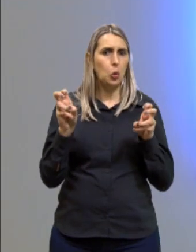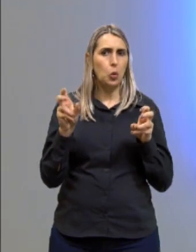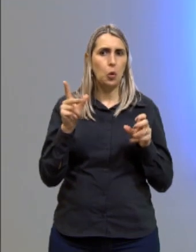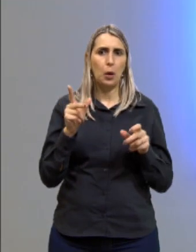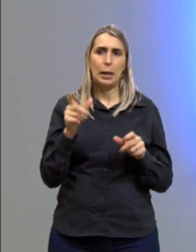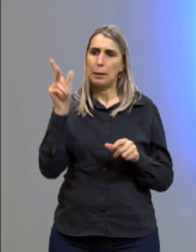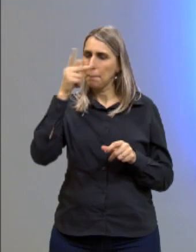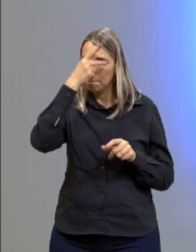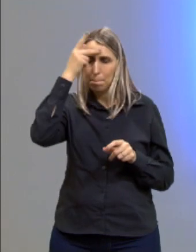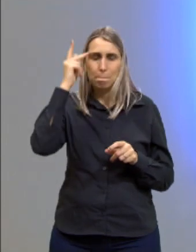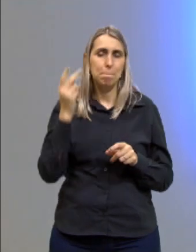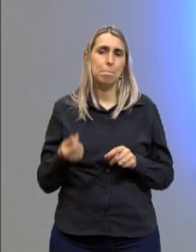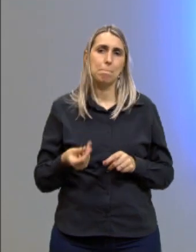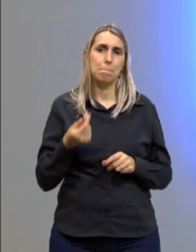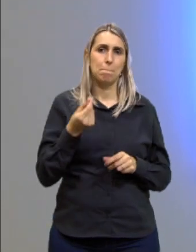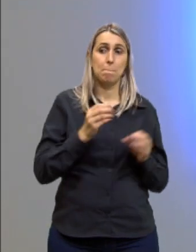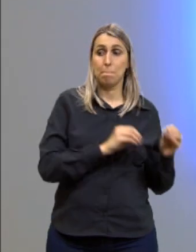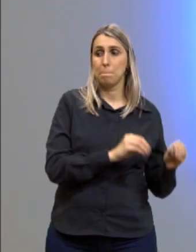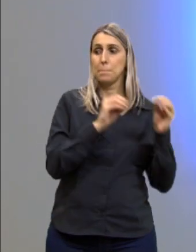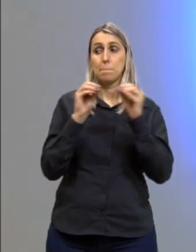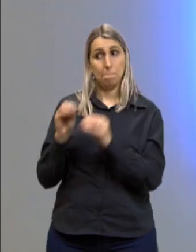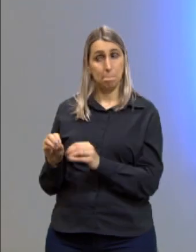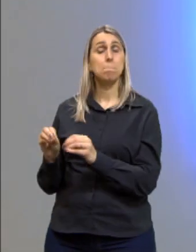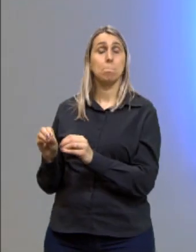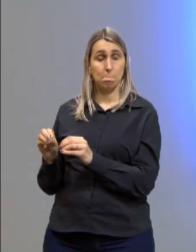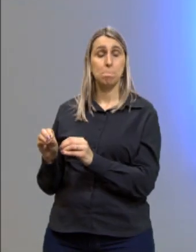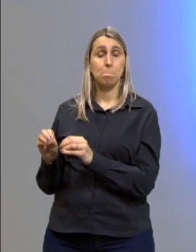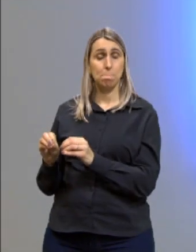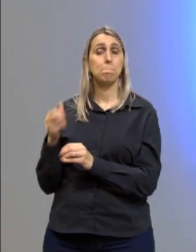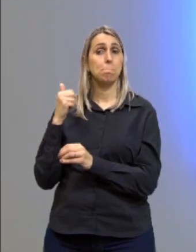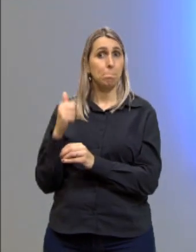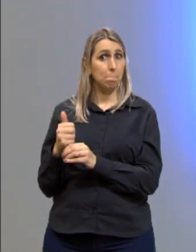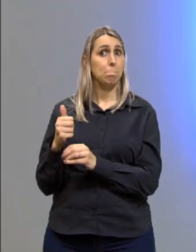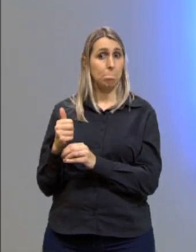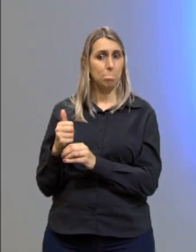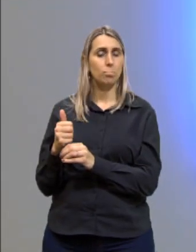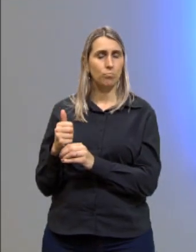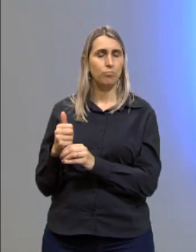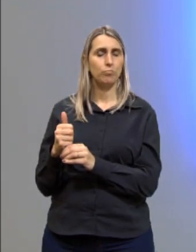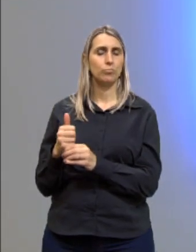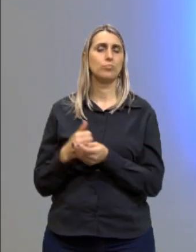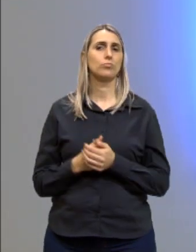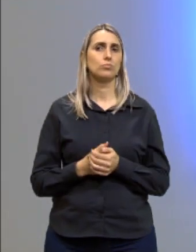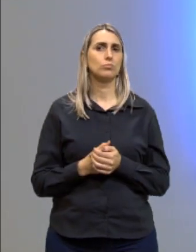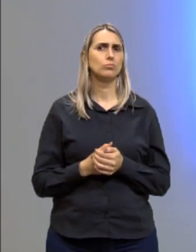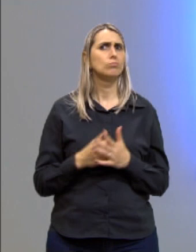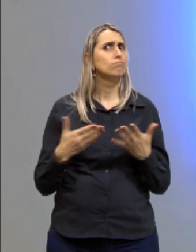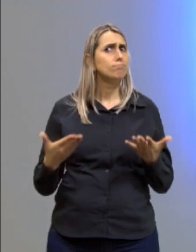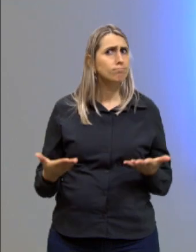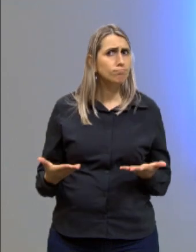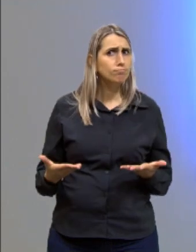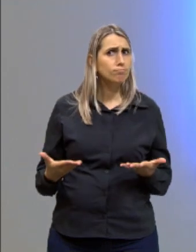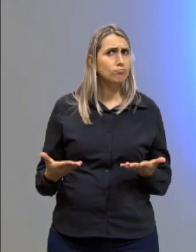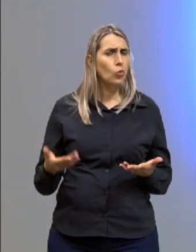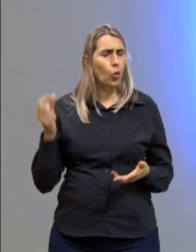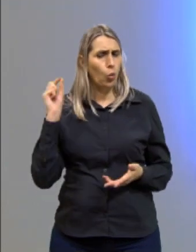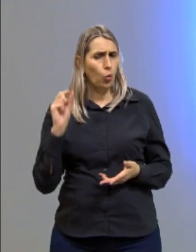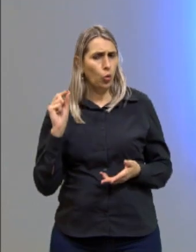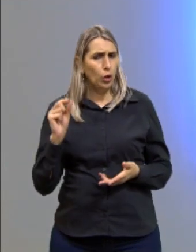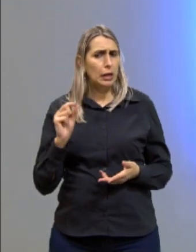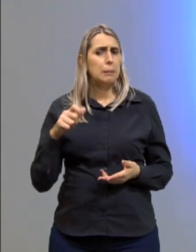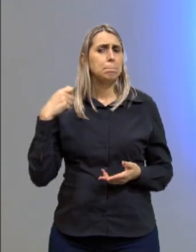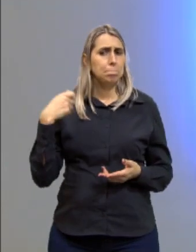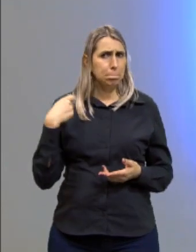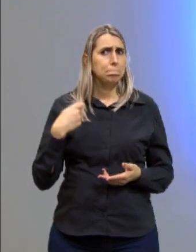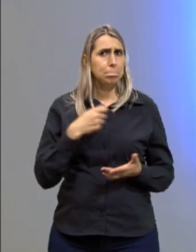têm condições financeiras para se deslocar, né? Beleza? Ela diz isso, tá? E aí, o que ela deveria